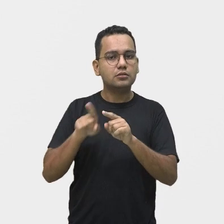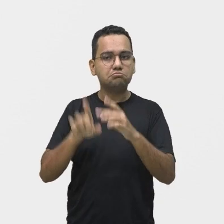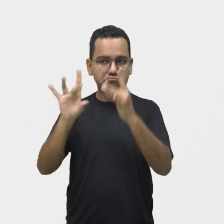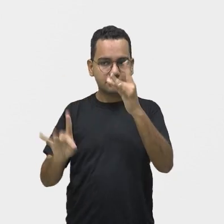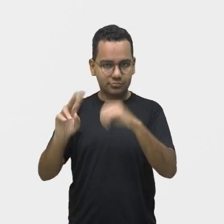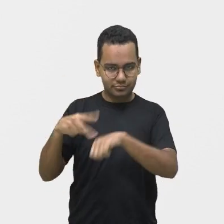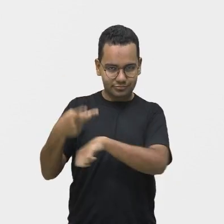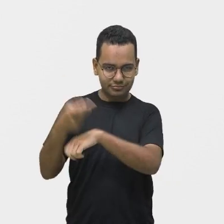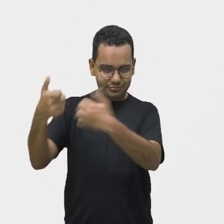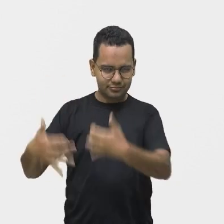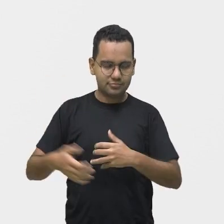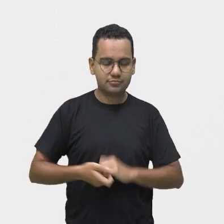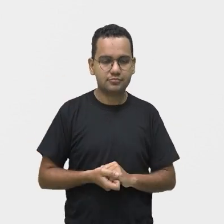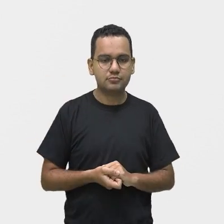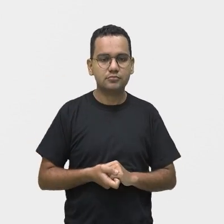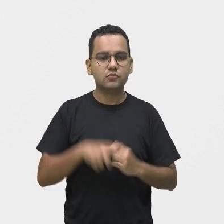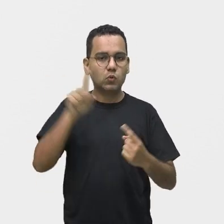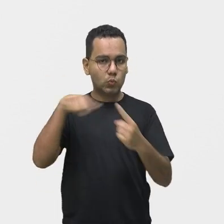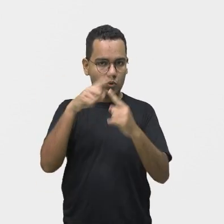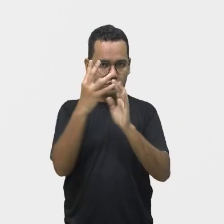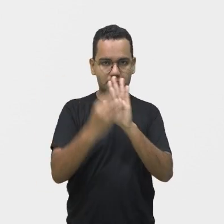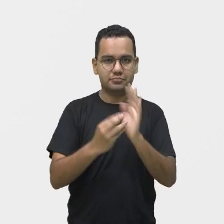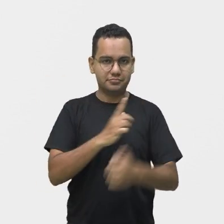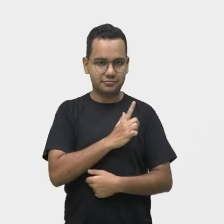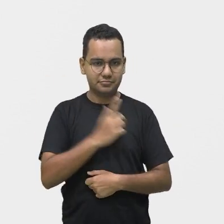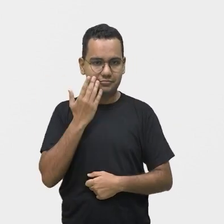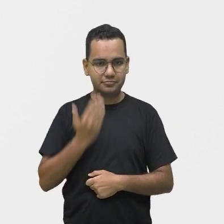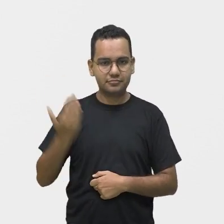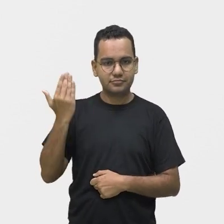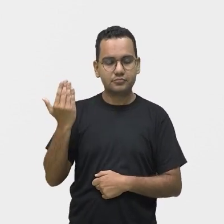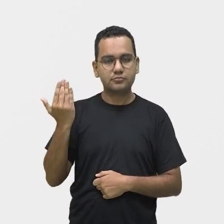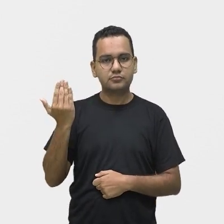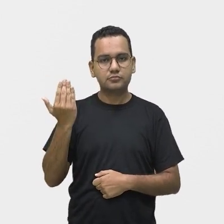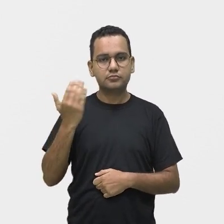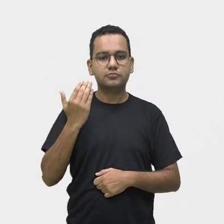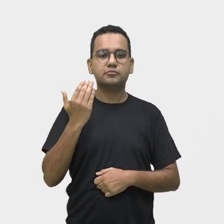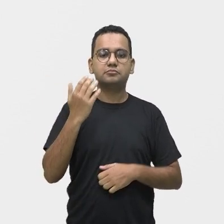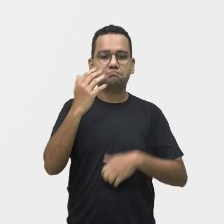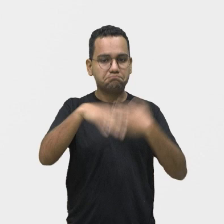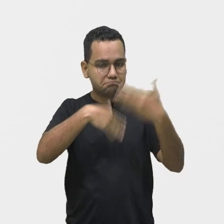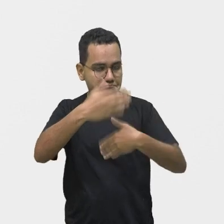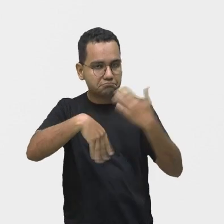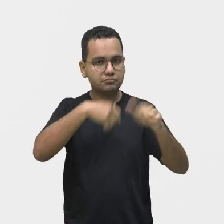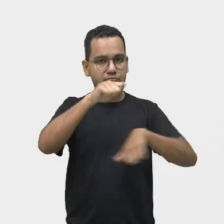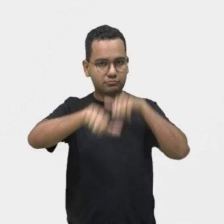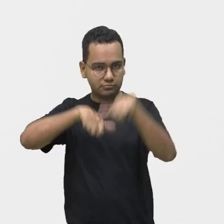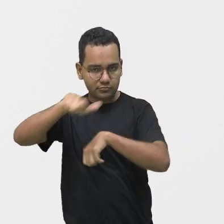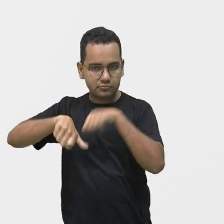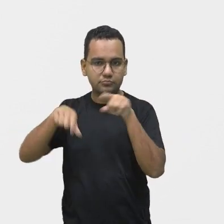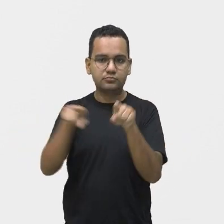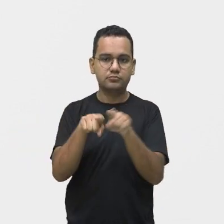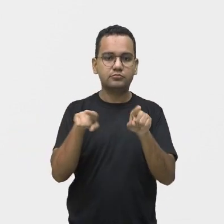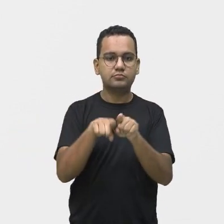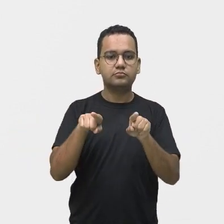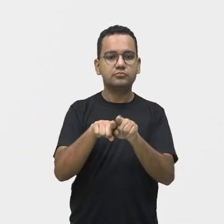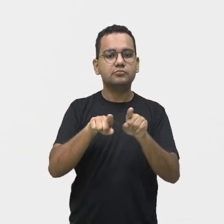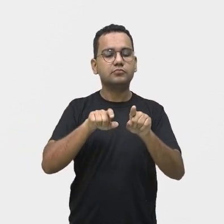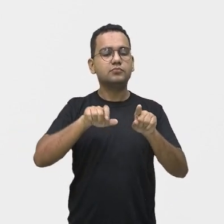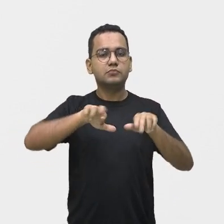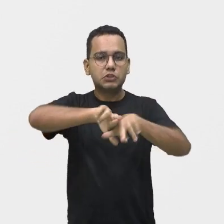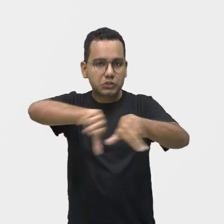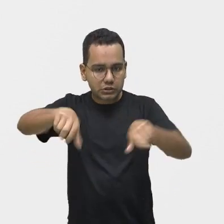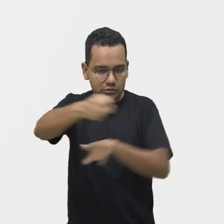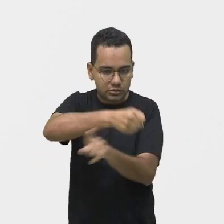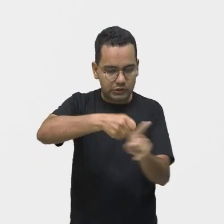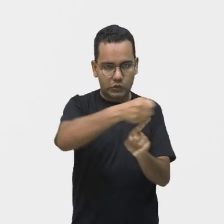o nosso detalhamento O objeto nós temos o processo de formação, constituição e transformação De